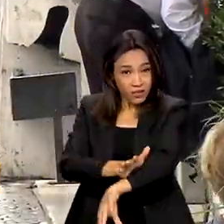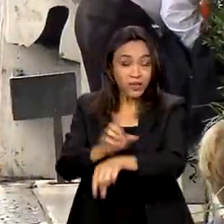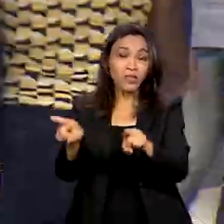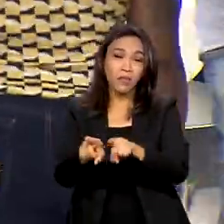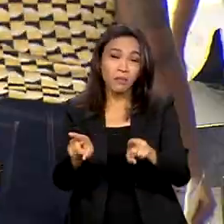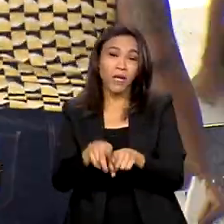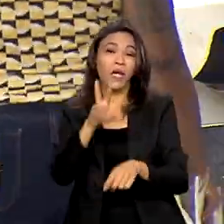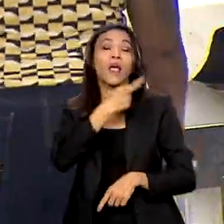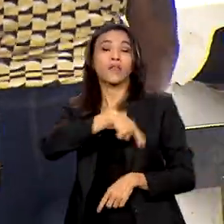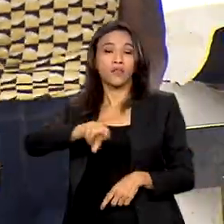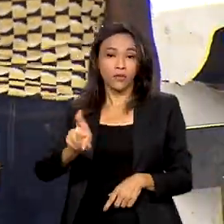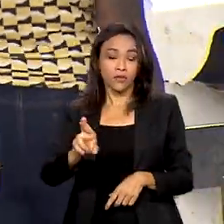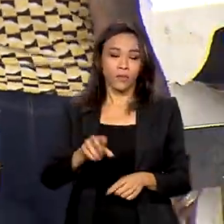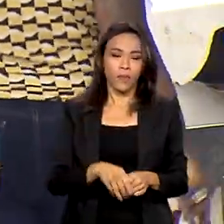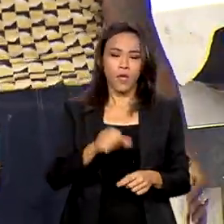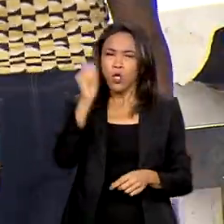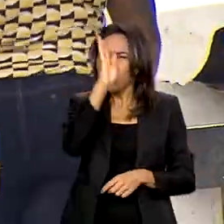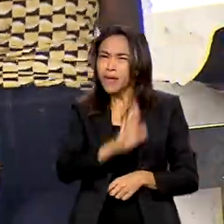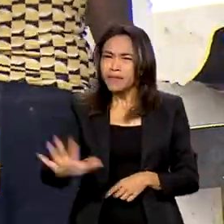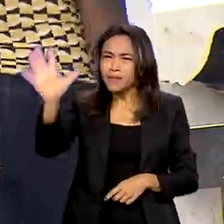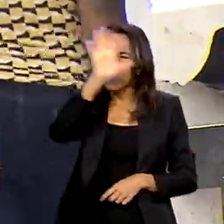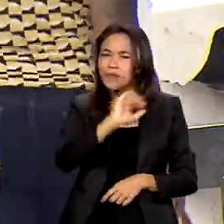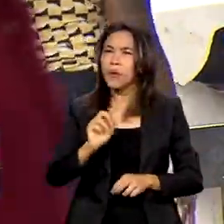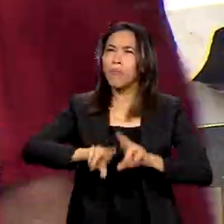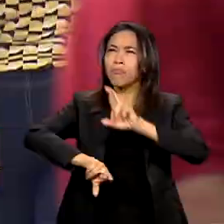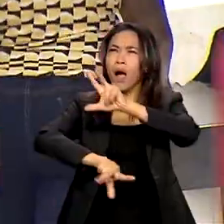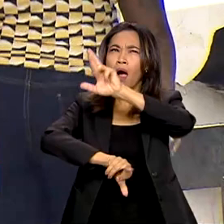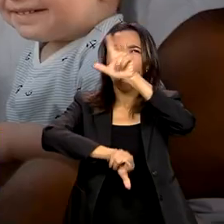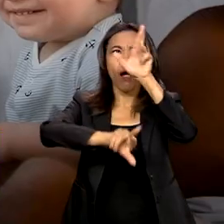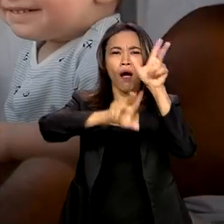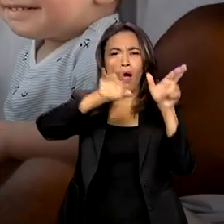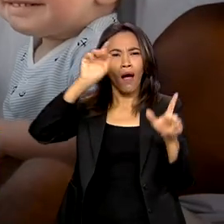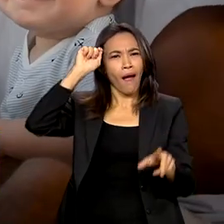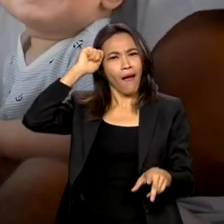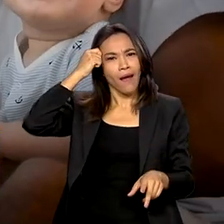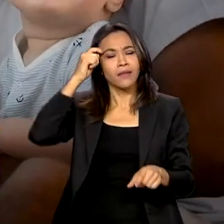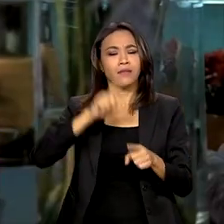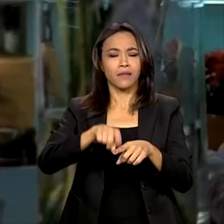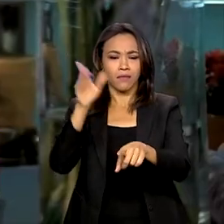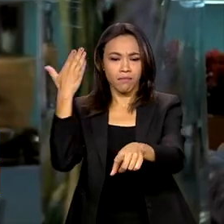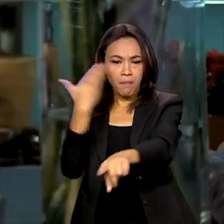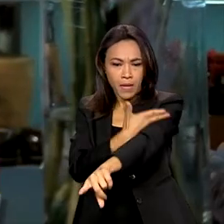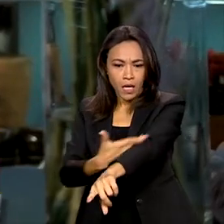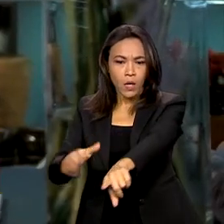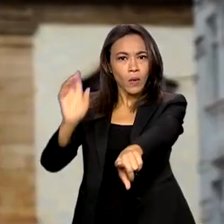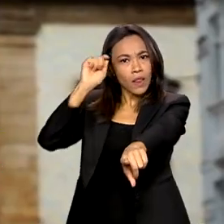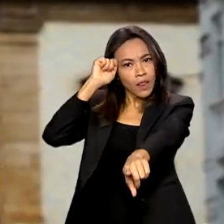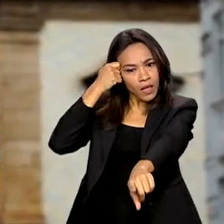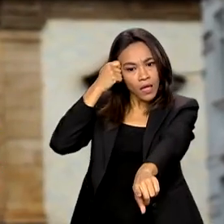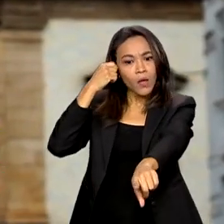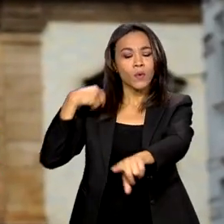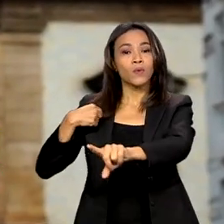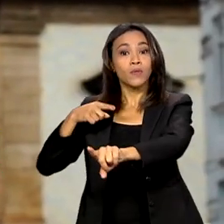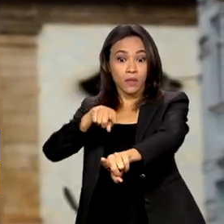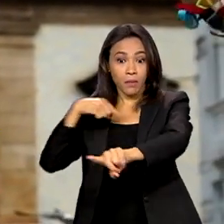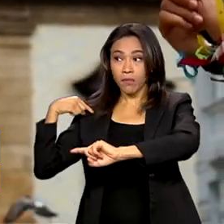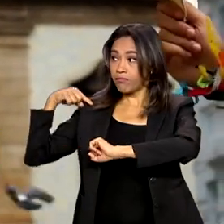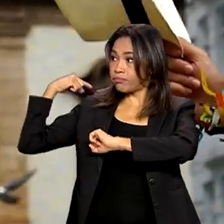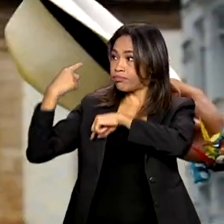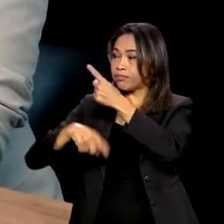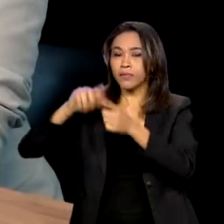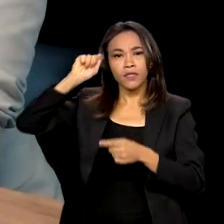formado por uma diversidade de raças e etnias, como brancos, negros, descendentes de